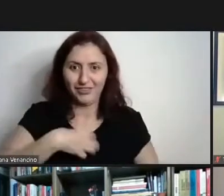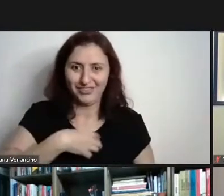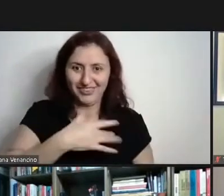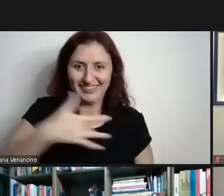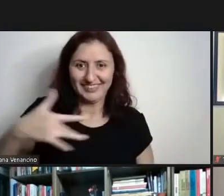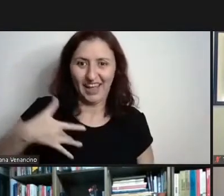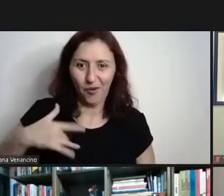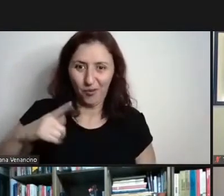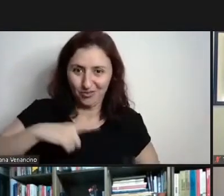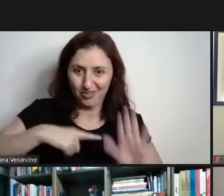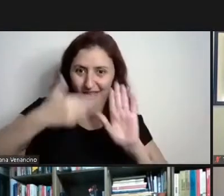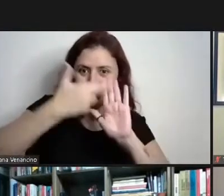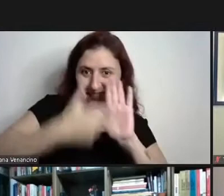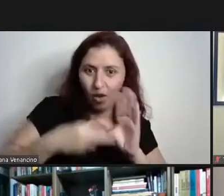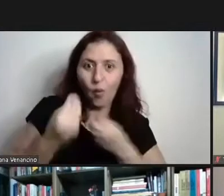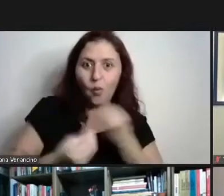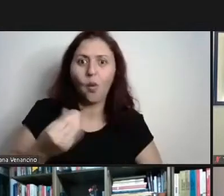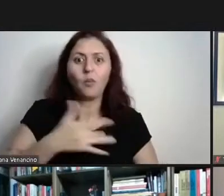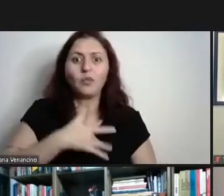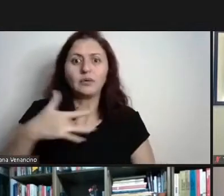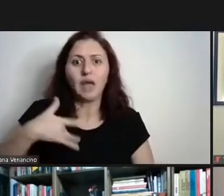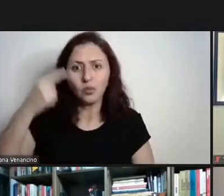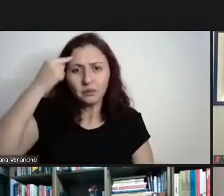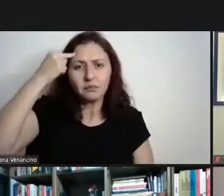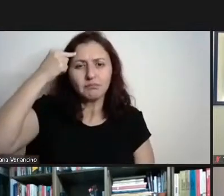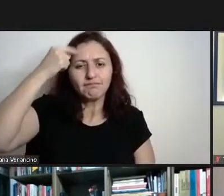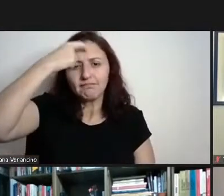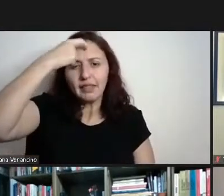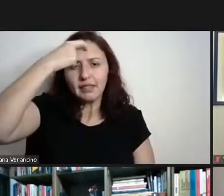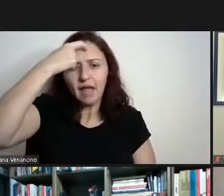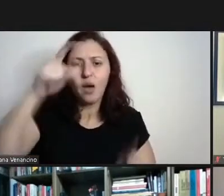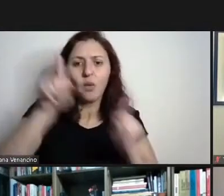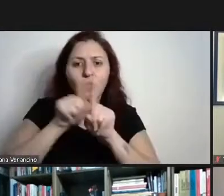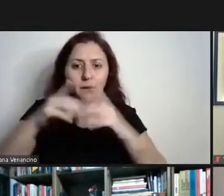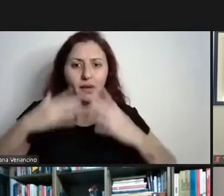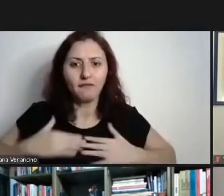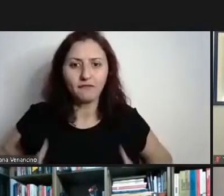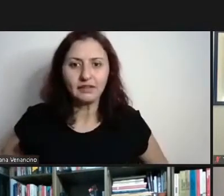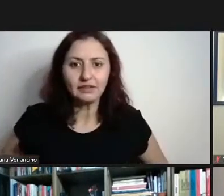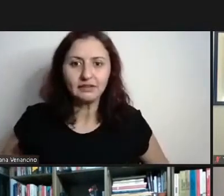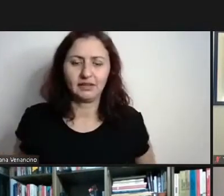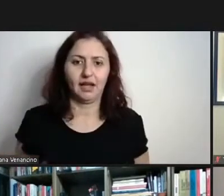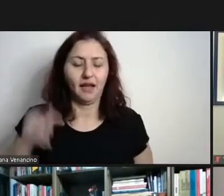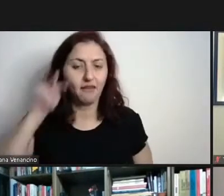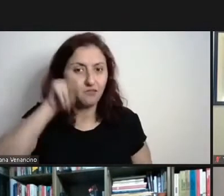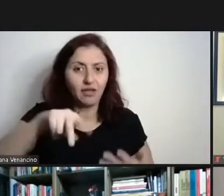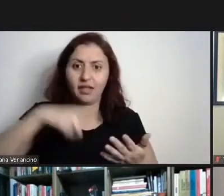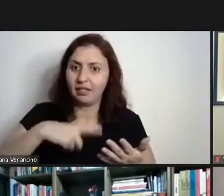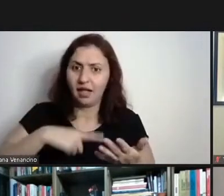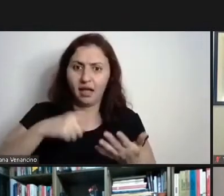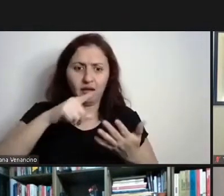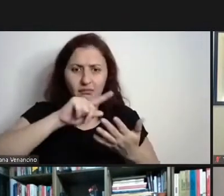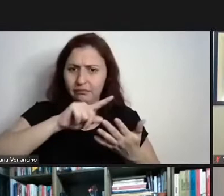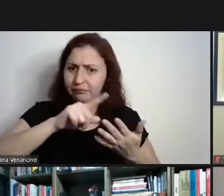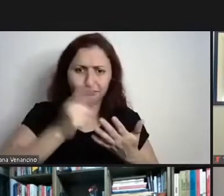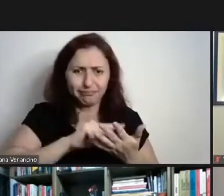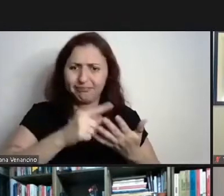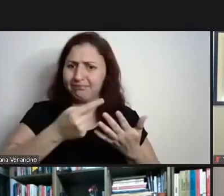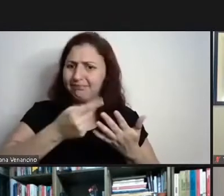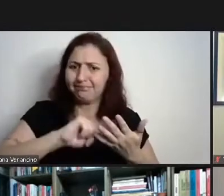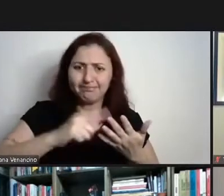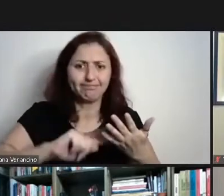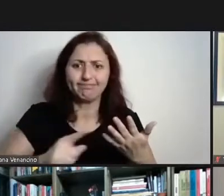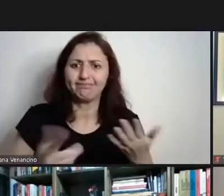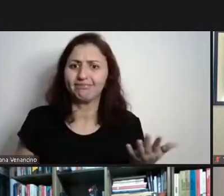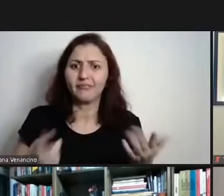né, a saúde mental, física, uma série de decorrências que só vão aparecer